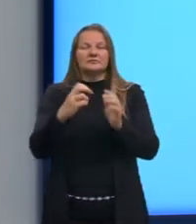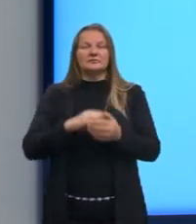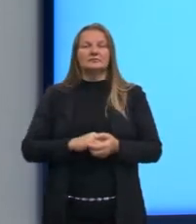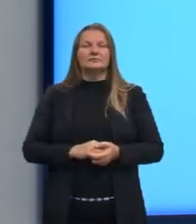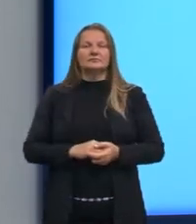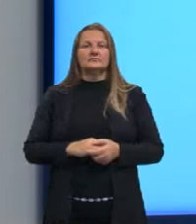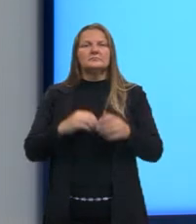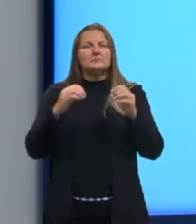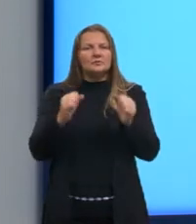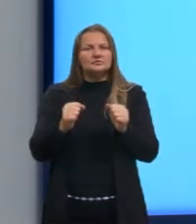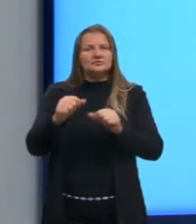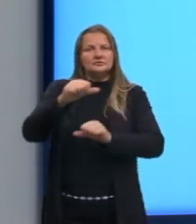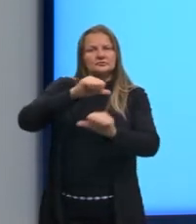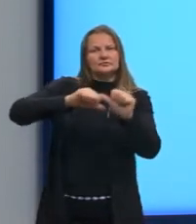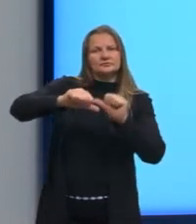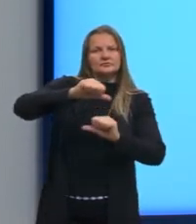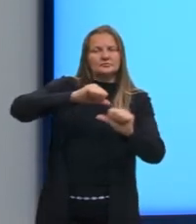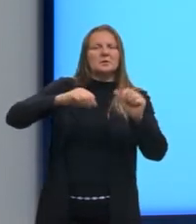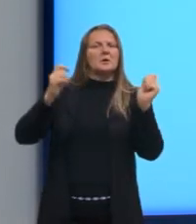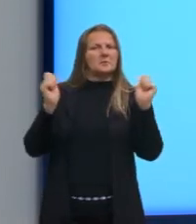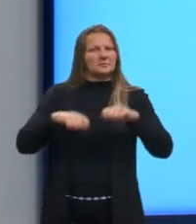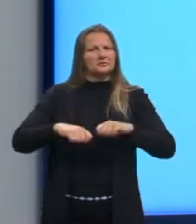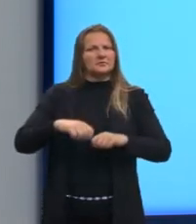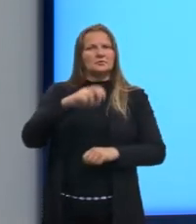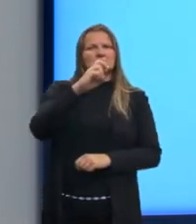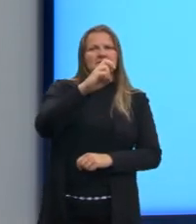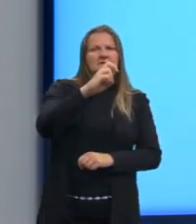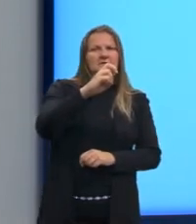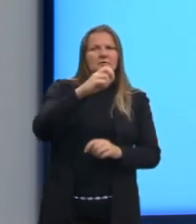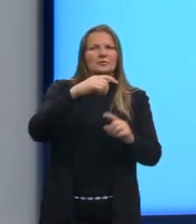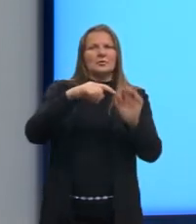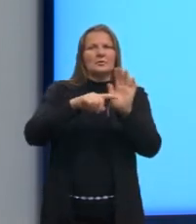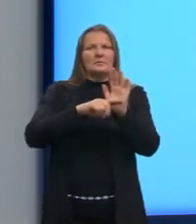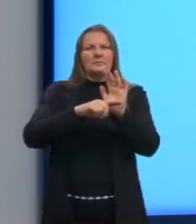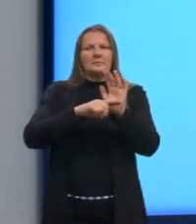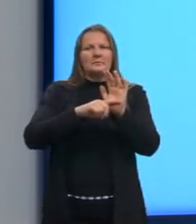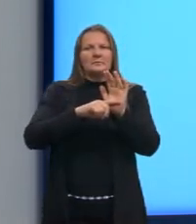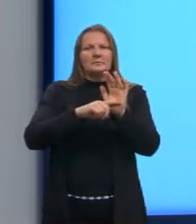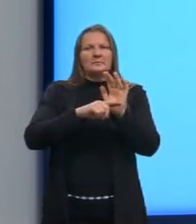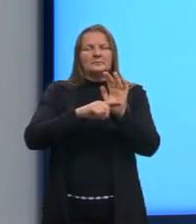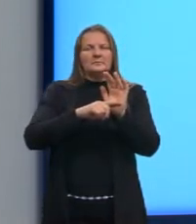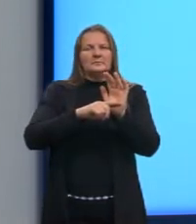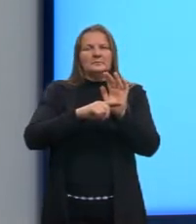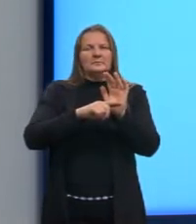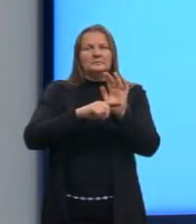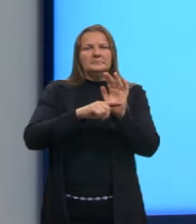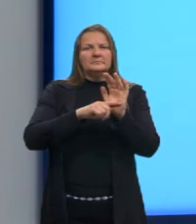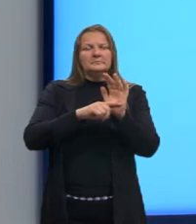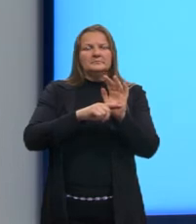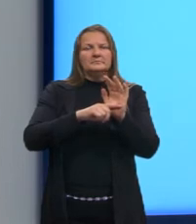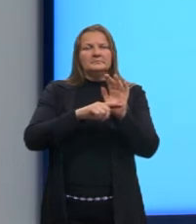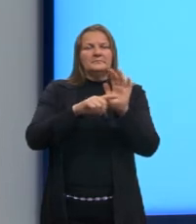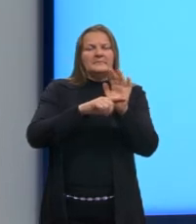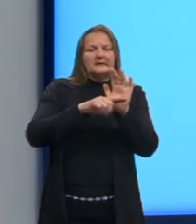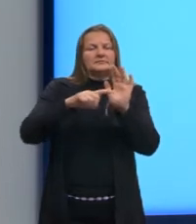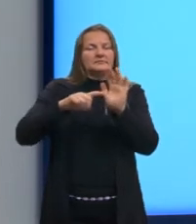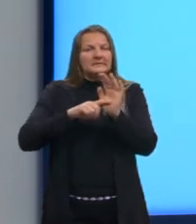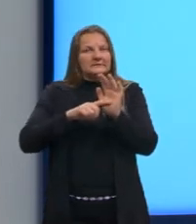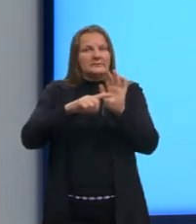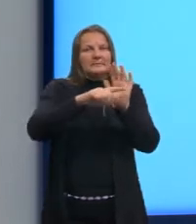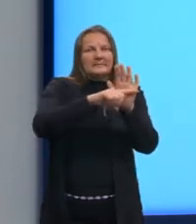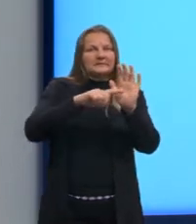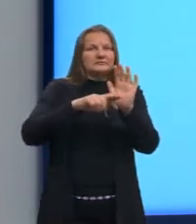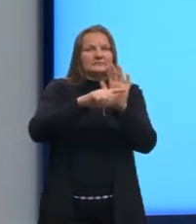ter colocado o inverso. poderia ter colocado 5 menos menos 1, que ia resultar novamente